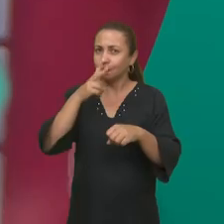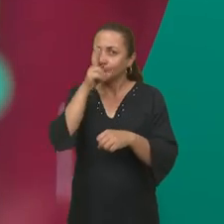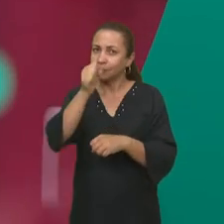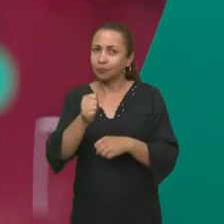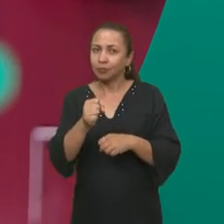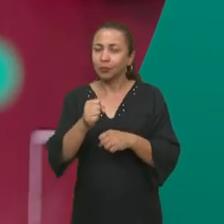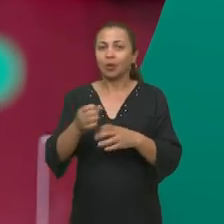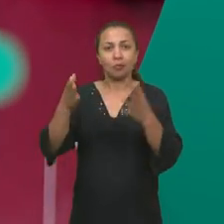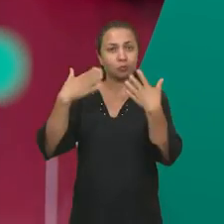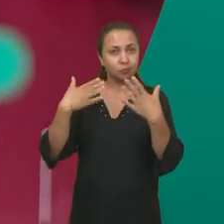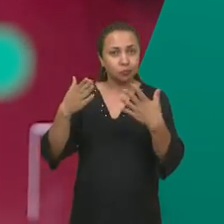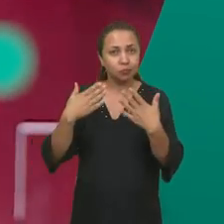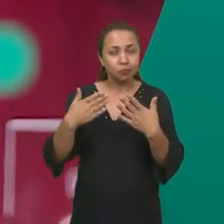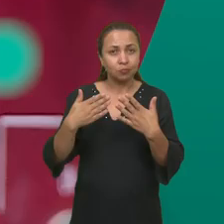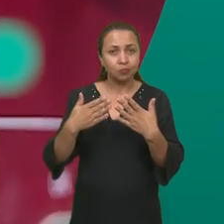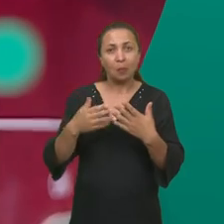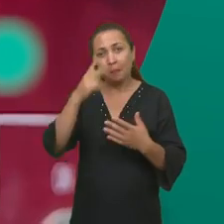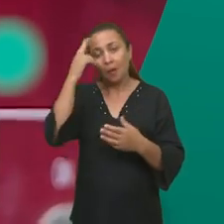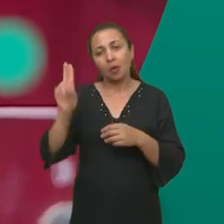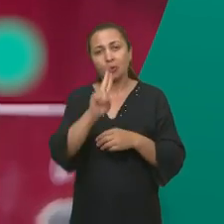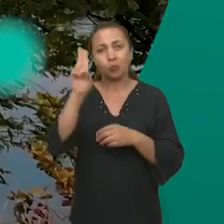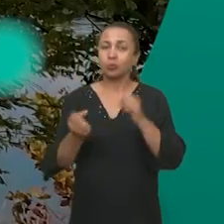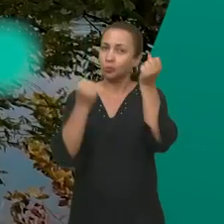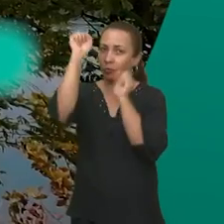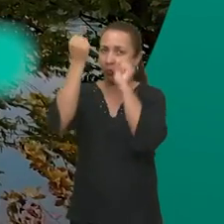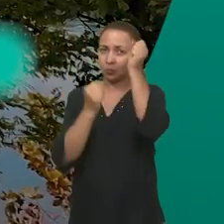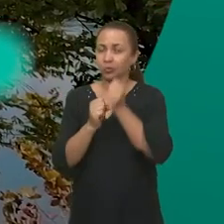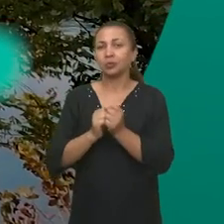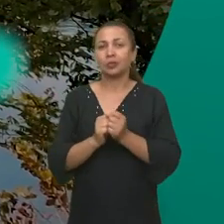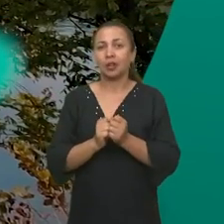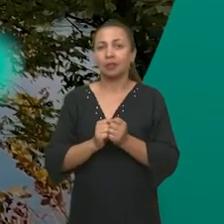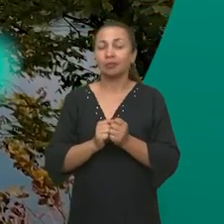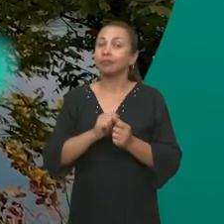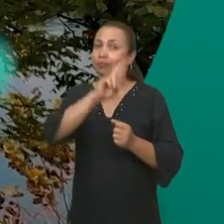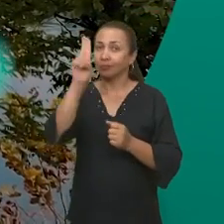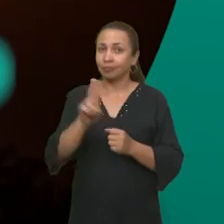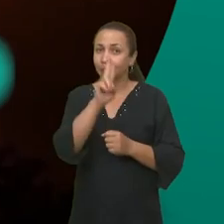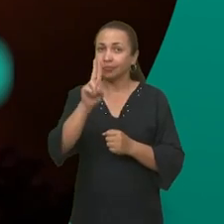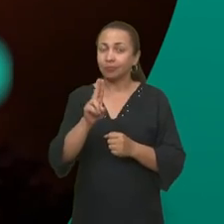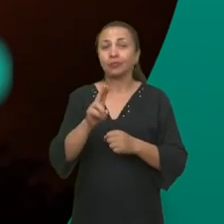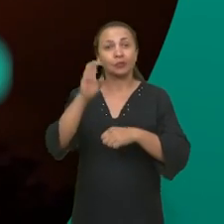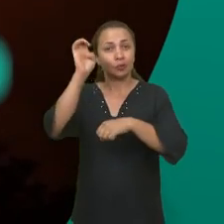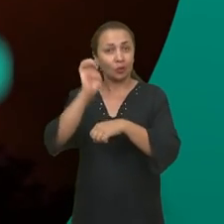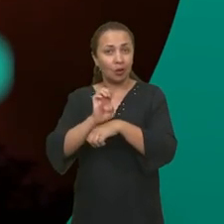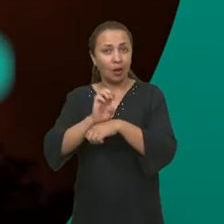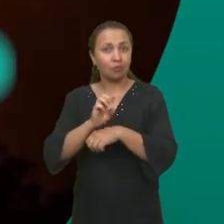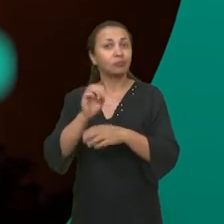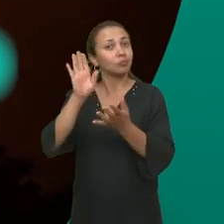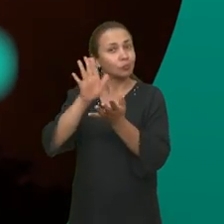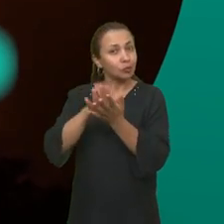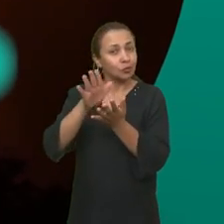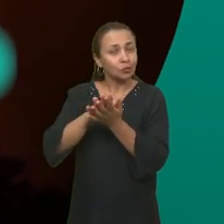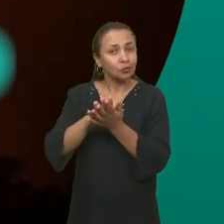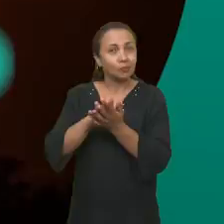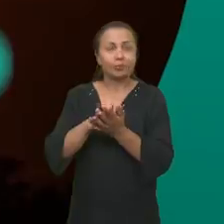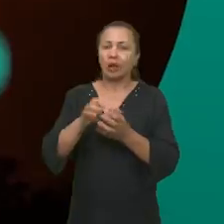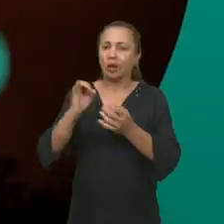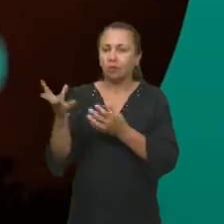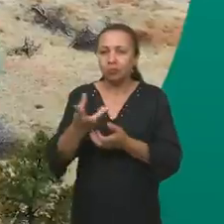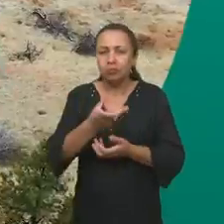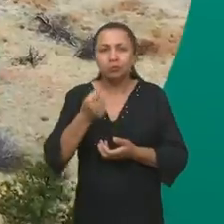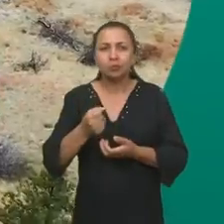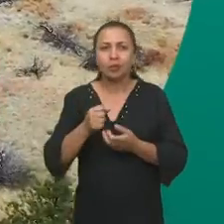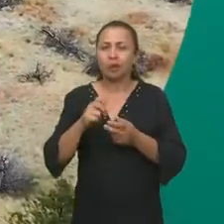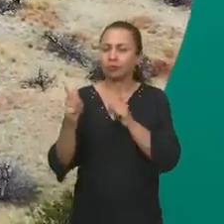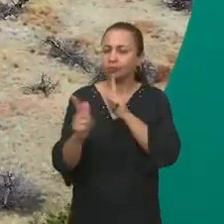desgaste e ao calor para o uso na indústria. Na Universidade Federal de Sergipe, pesquisadores estão identificando e quantificando